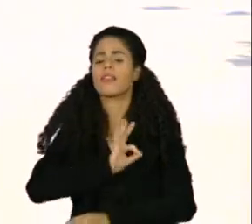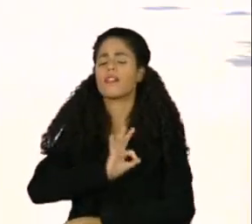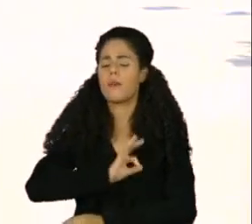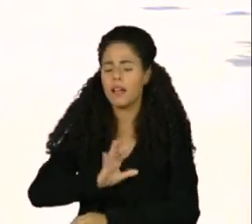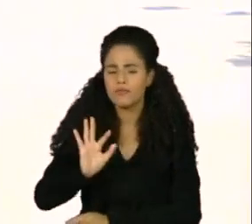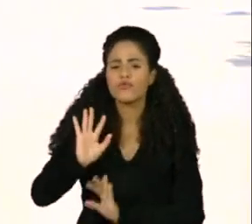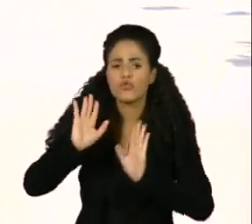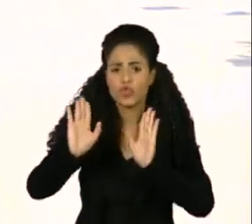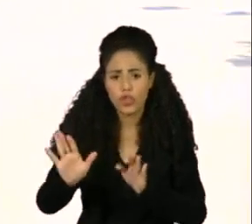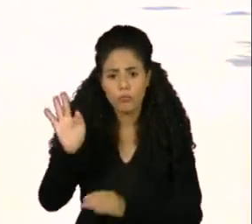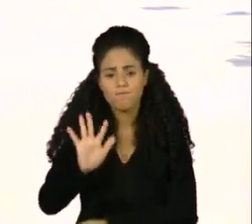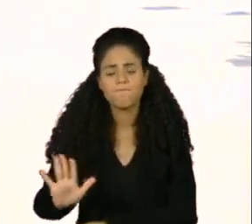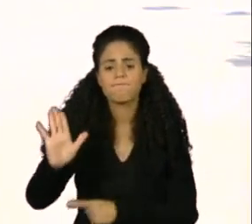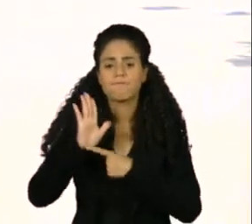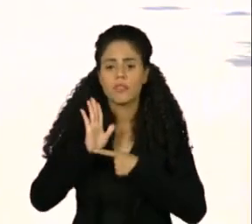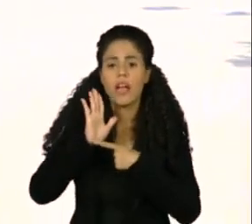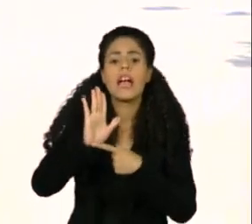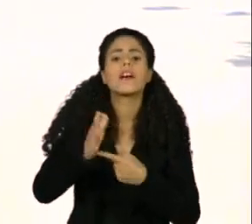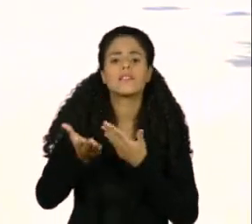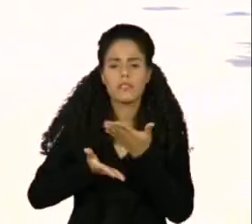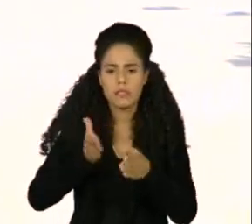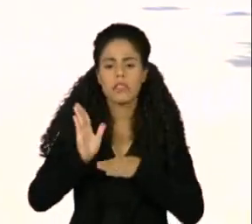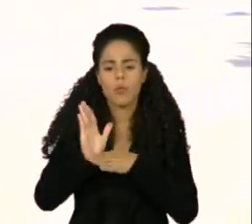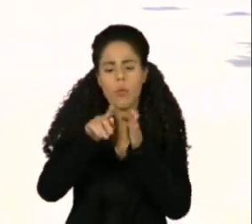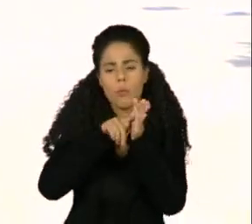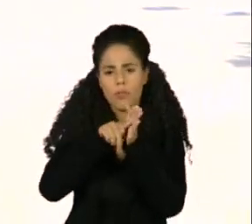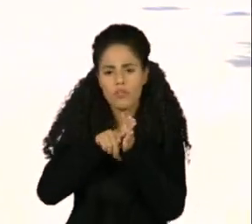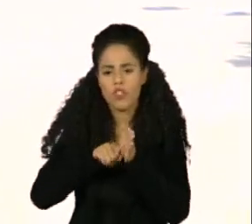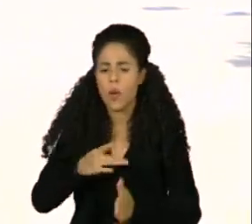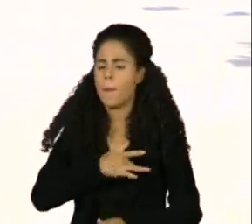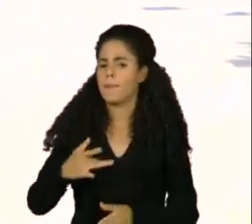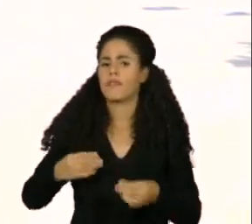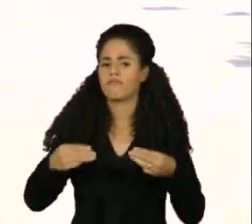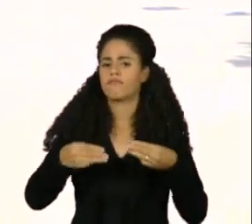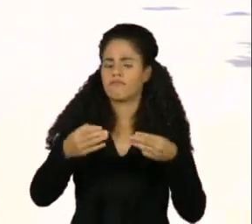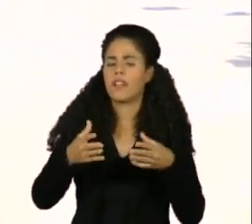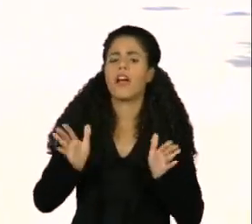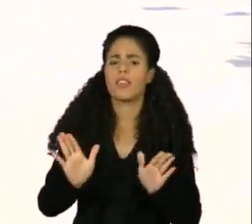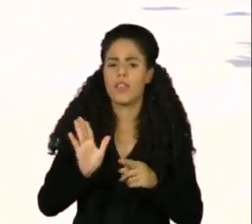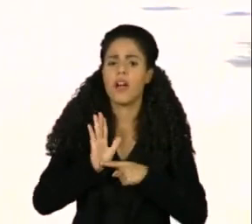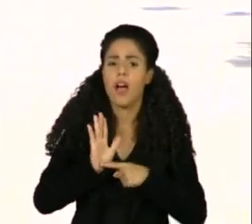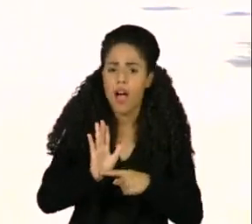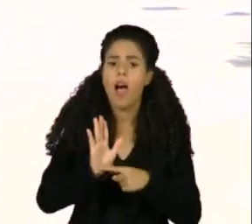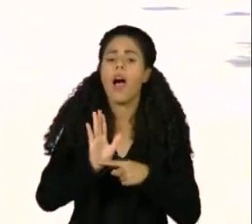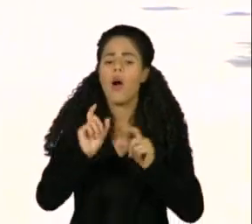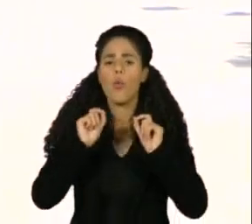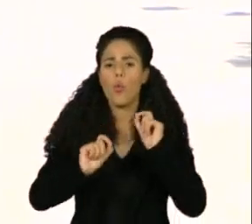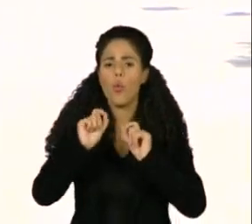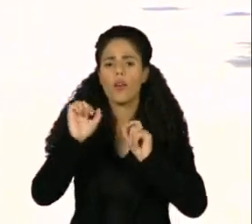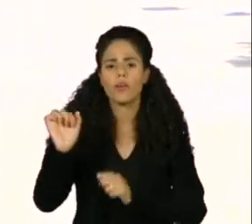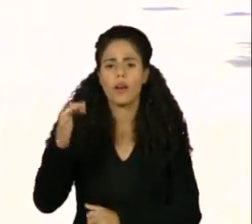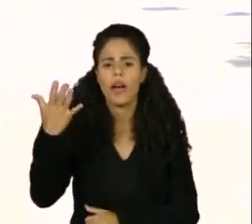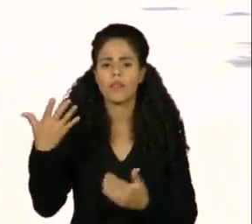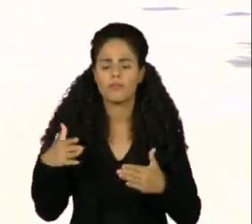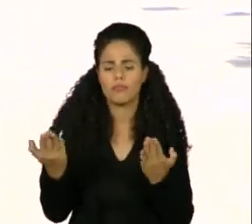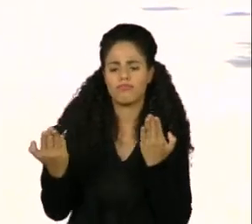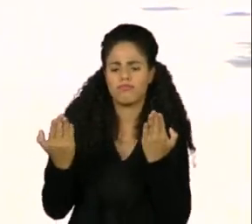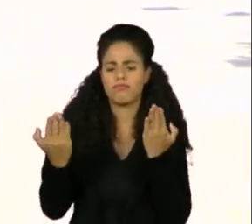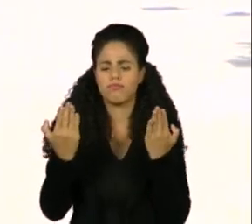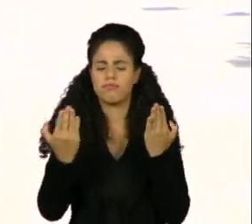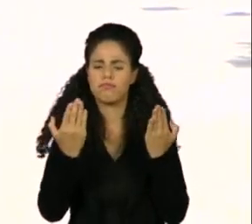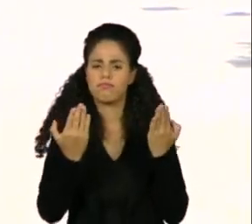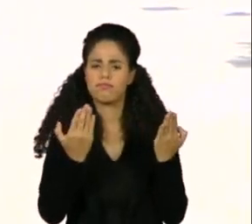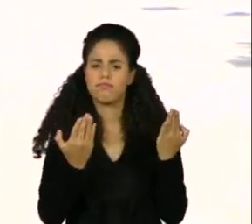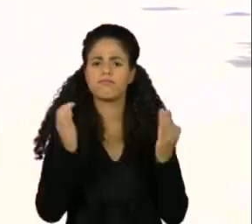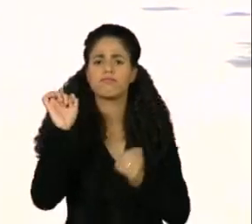esclarecimentos e que irá colaborar com as investigações, mas condenou o que considera uma espetacularização da ação.